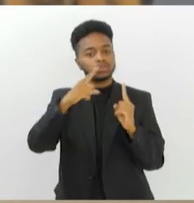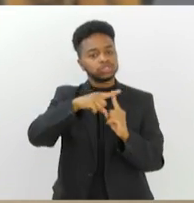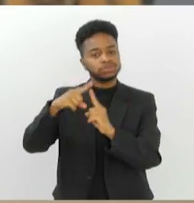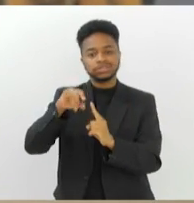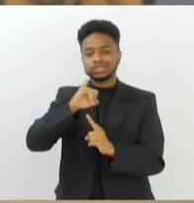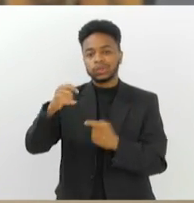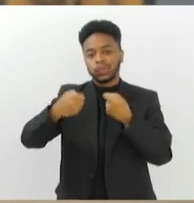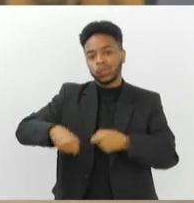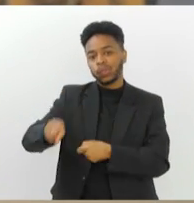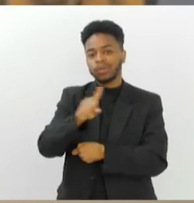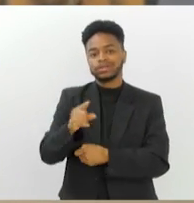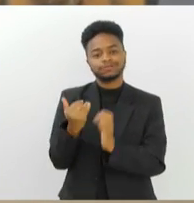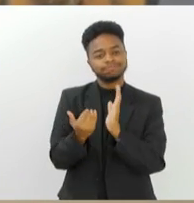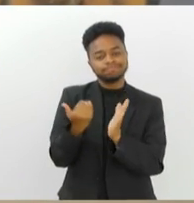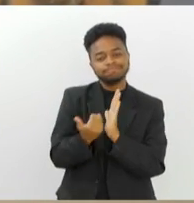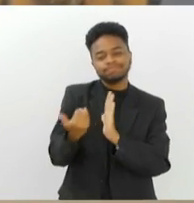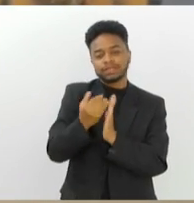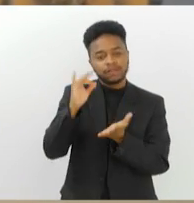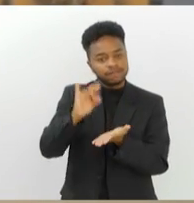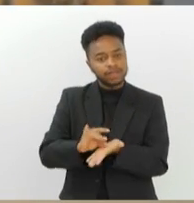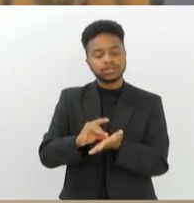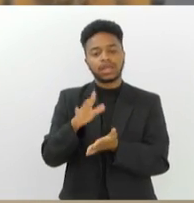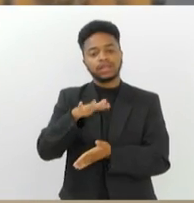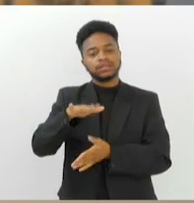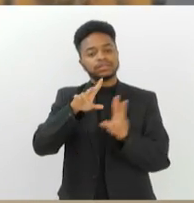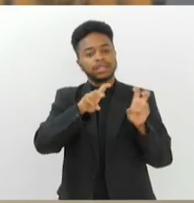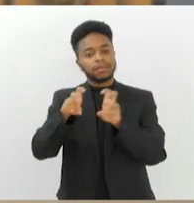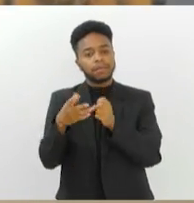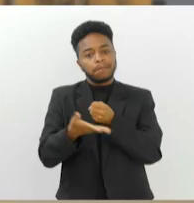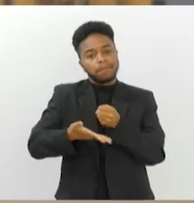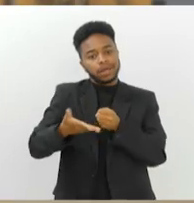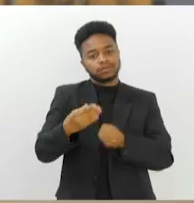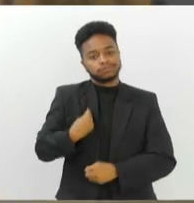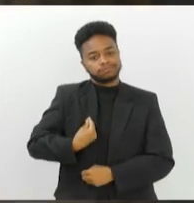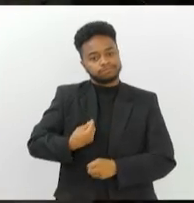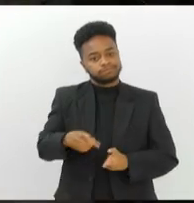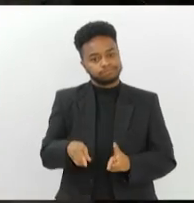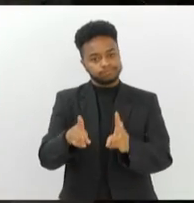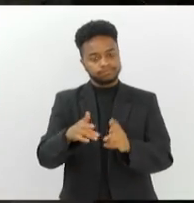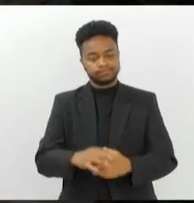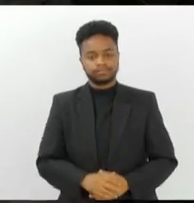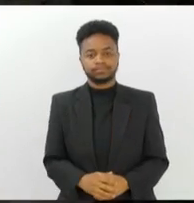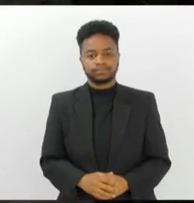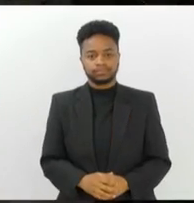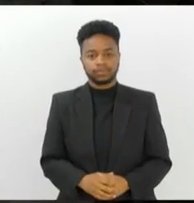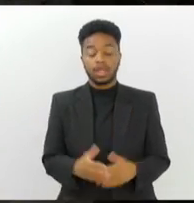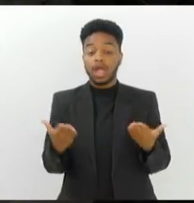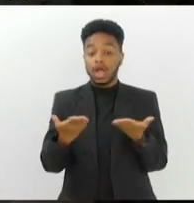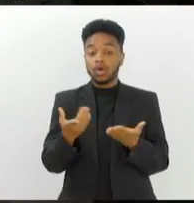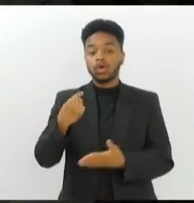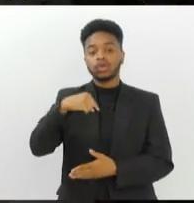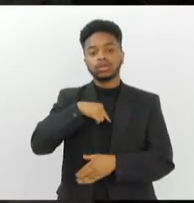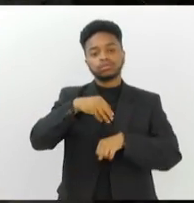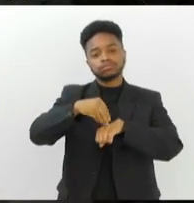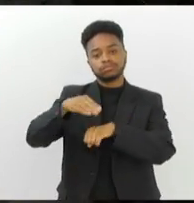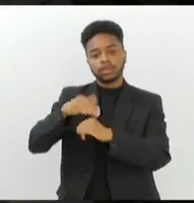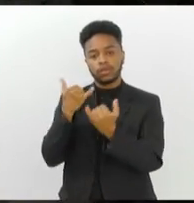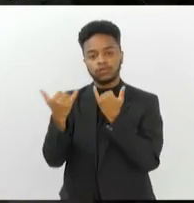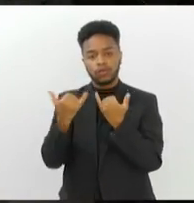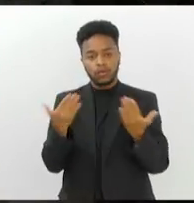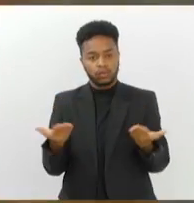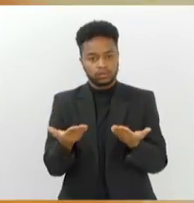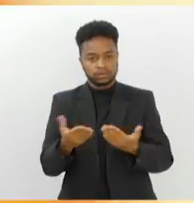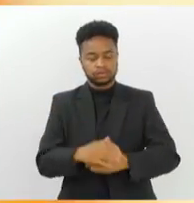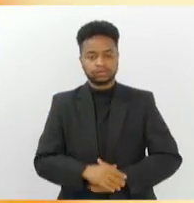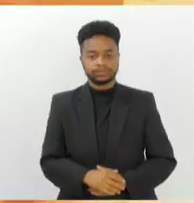não são necessários para as tarefas básicas e essenciais para a vida. Vamos agora ao nosso giro de notícias de